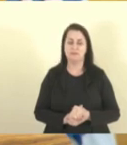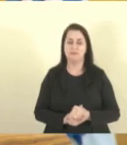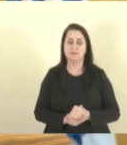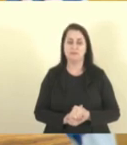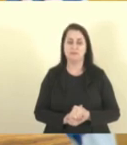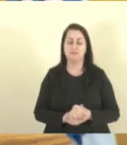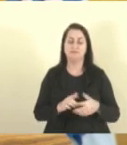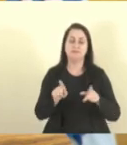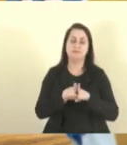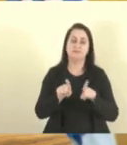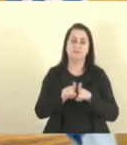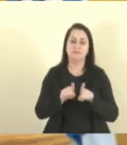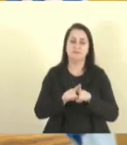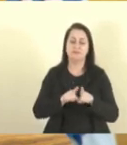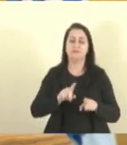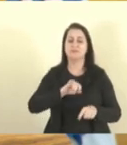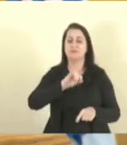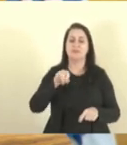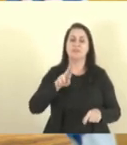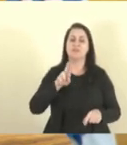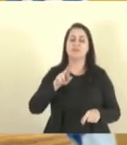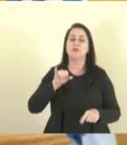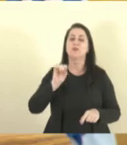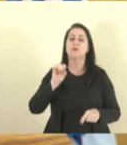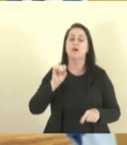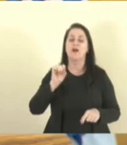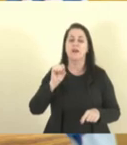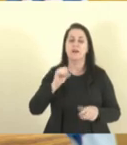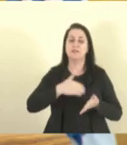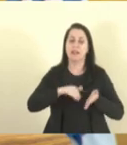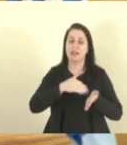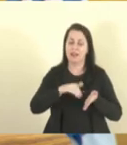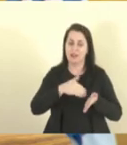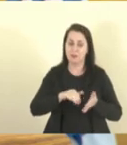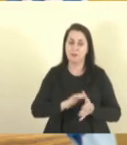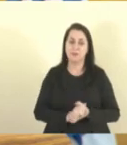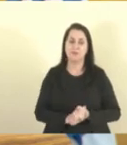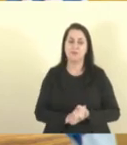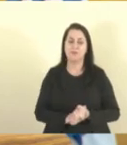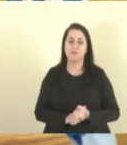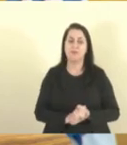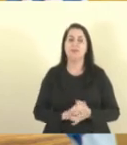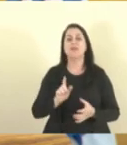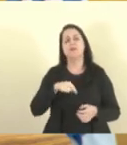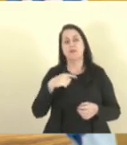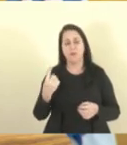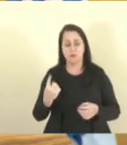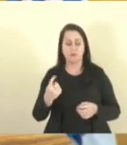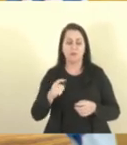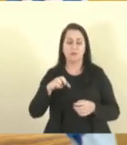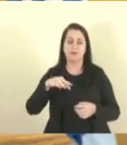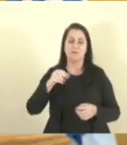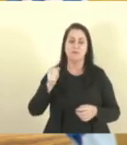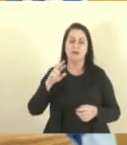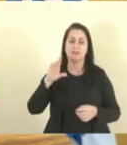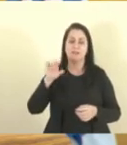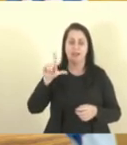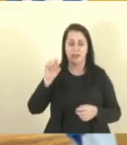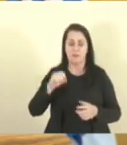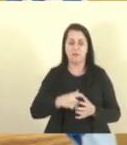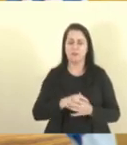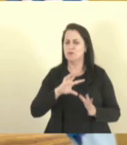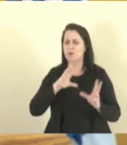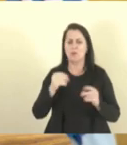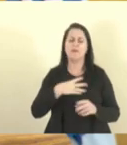também, Júnior Abreu, brilhante secretário, Marcelo Calmon, todo mundo é filho de